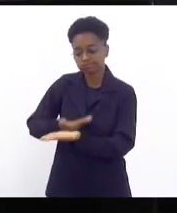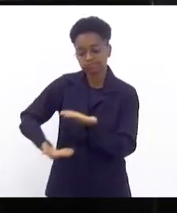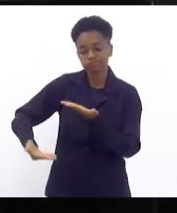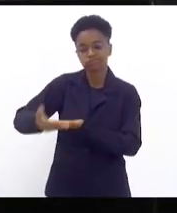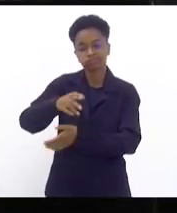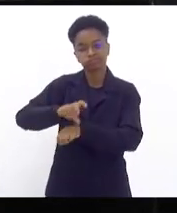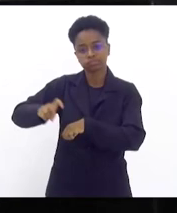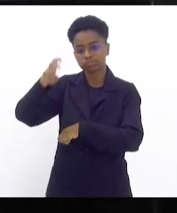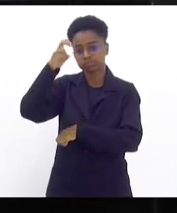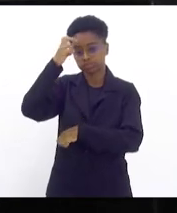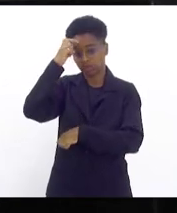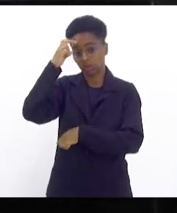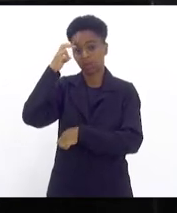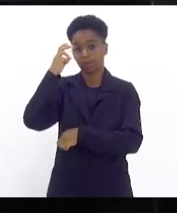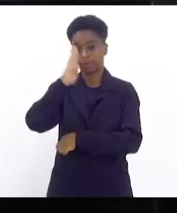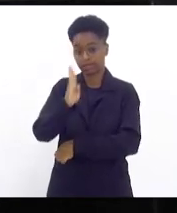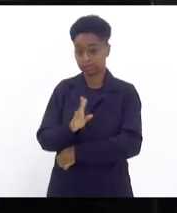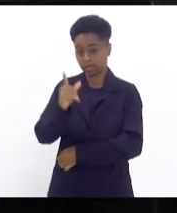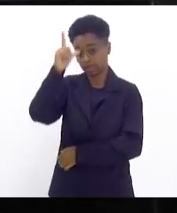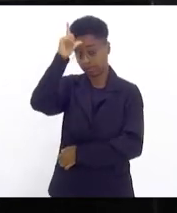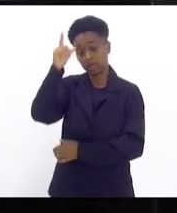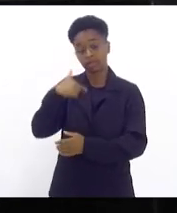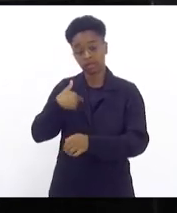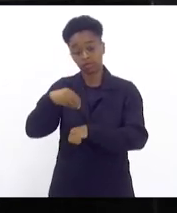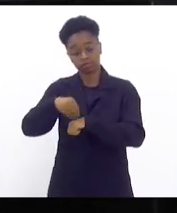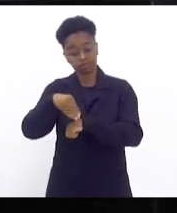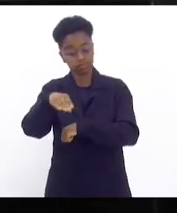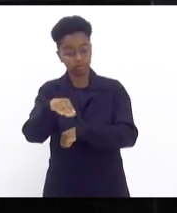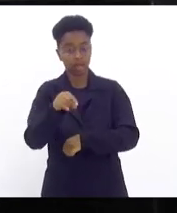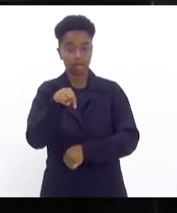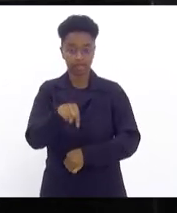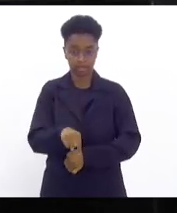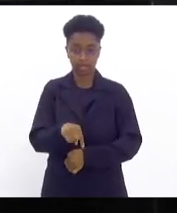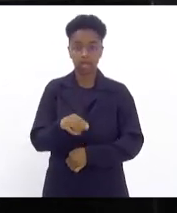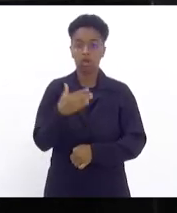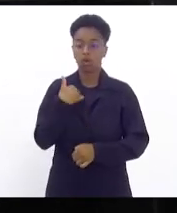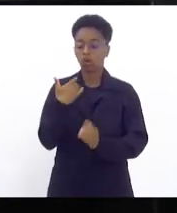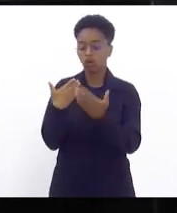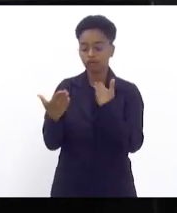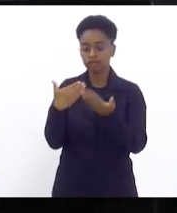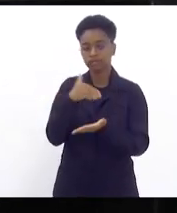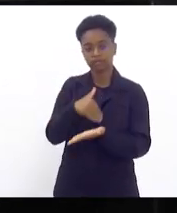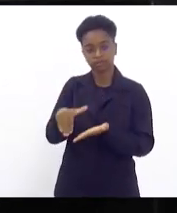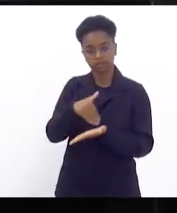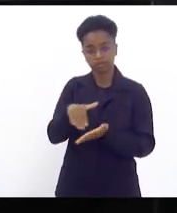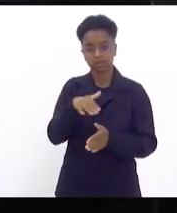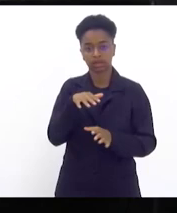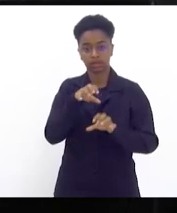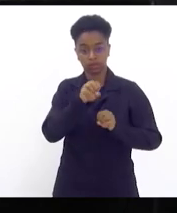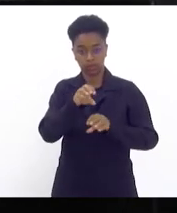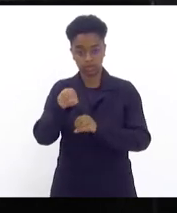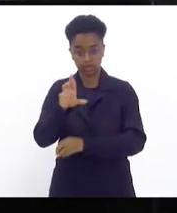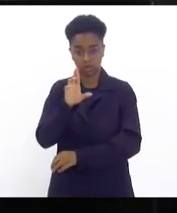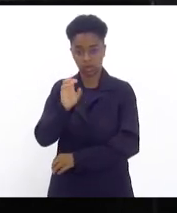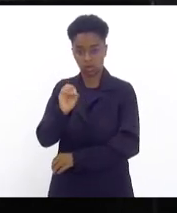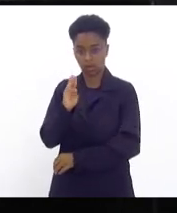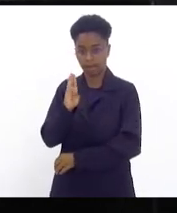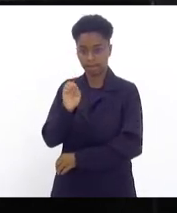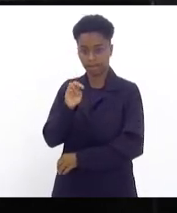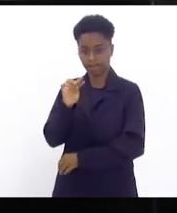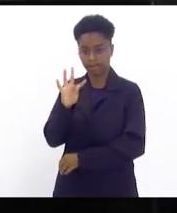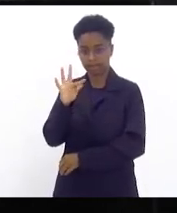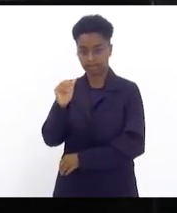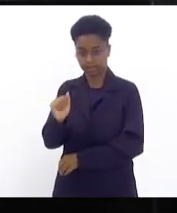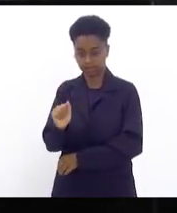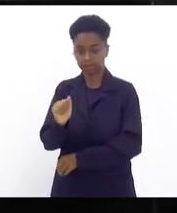E fiz essa indicação legislativa aqui nessa casa, conversei com a secretária de educação, Roberta, que é